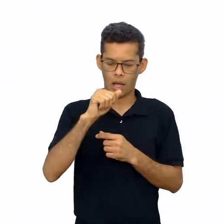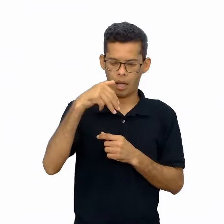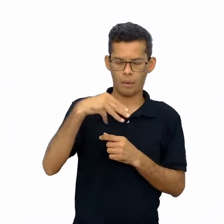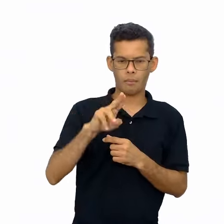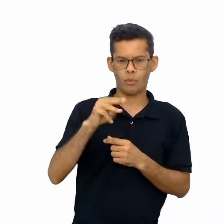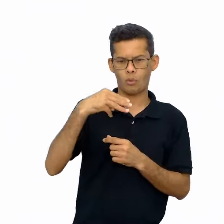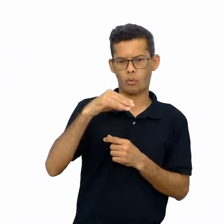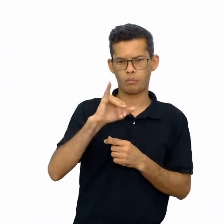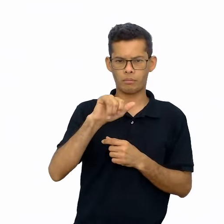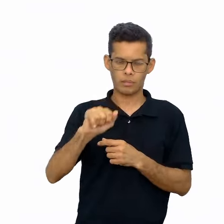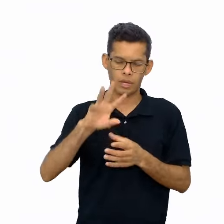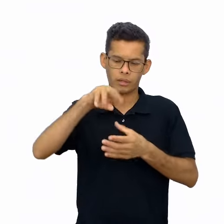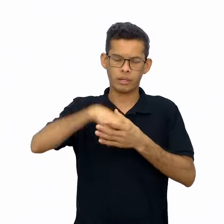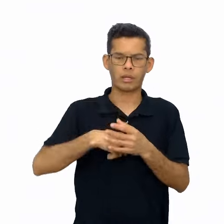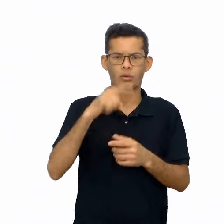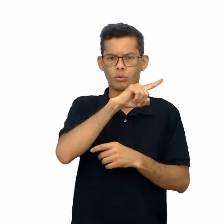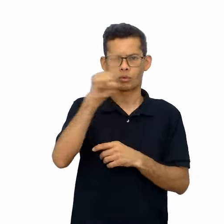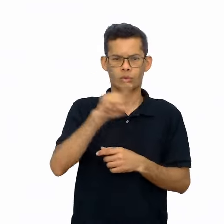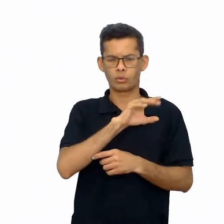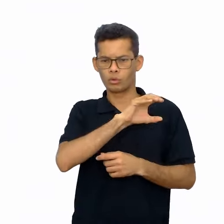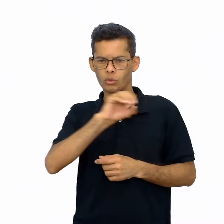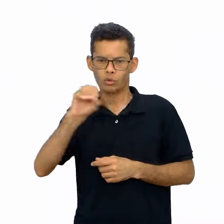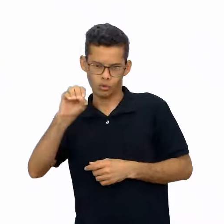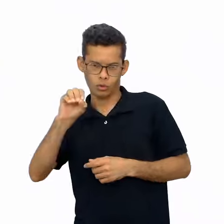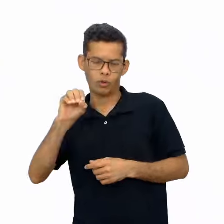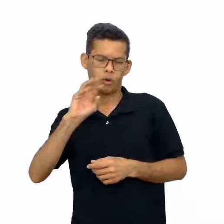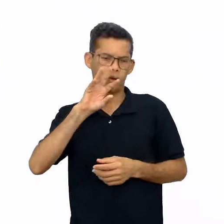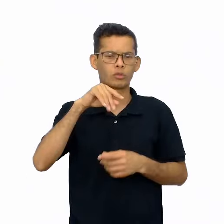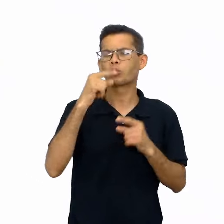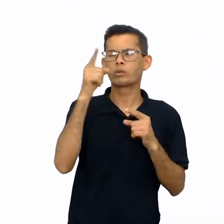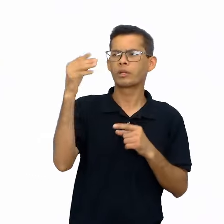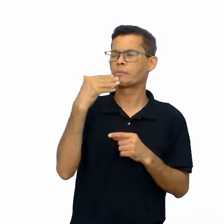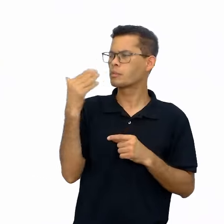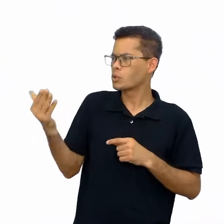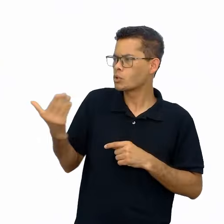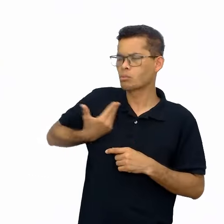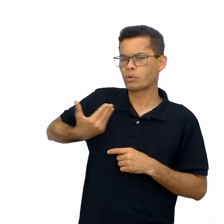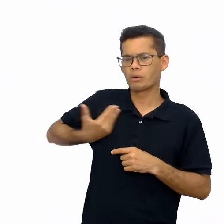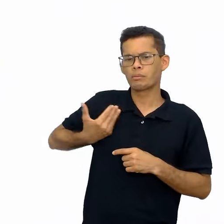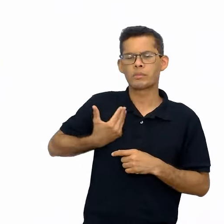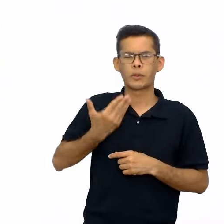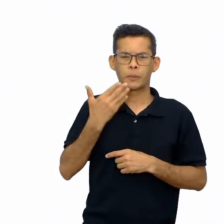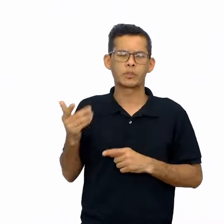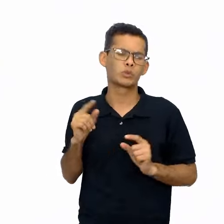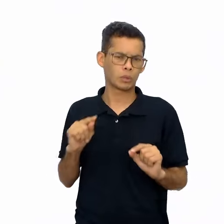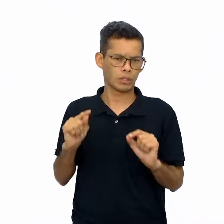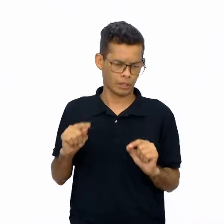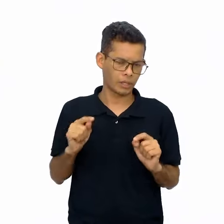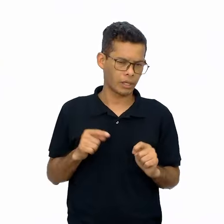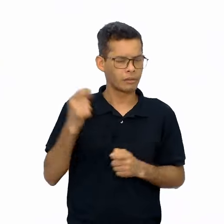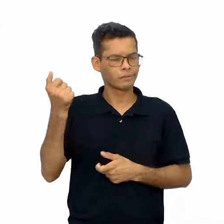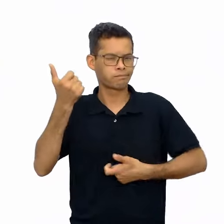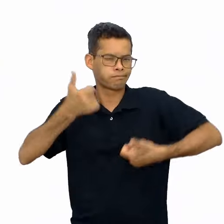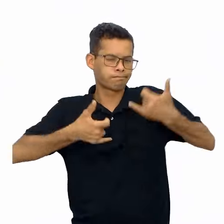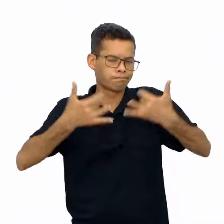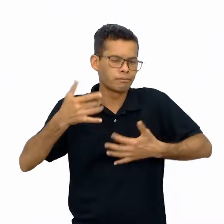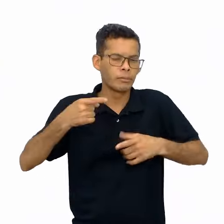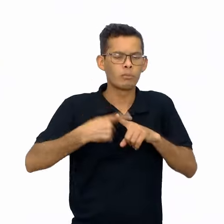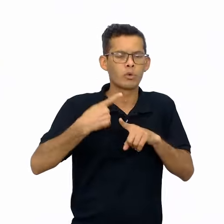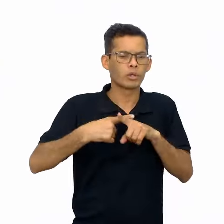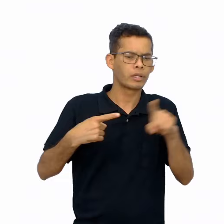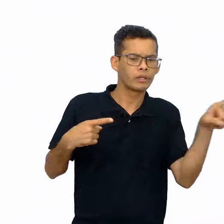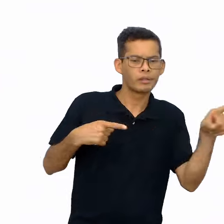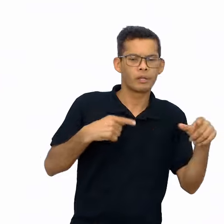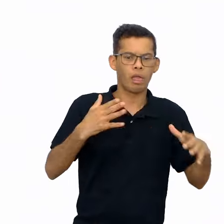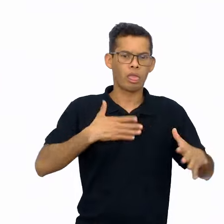visitantes abandonaram o zoológico? Por que Petrúfio pediu para o amigo ex-zelador zoológico? Por que assustou Petrúfio?